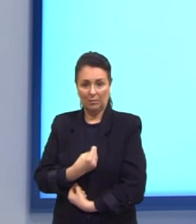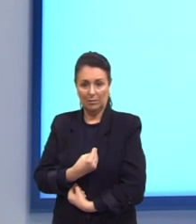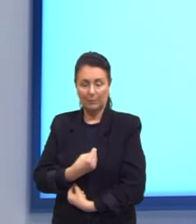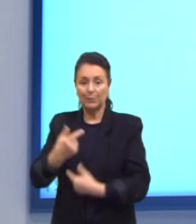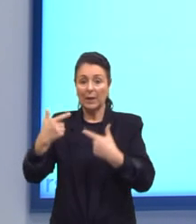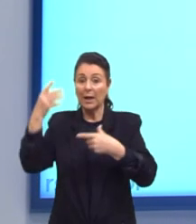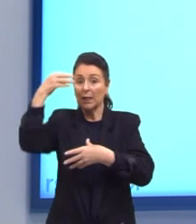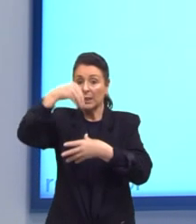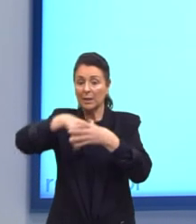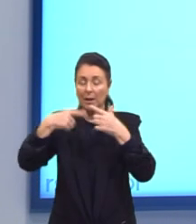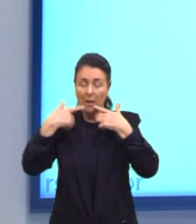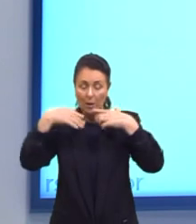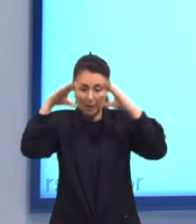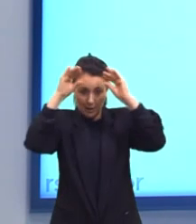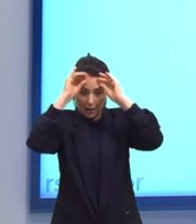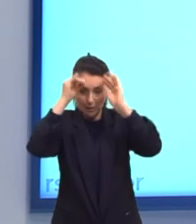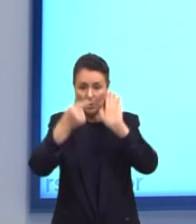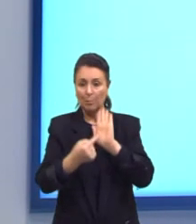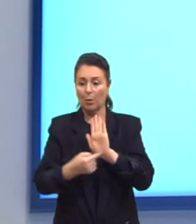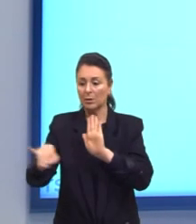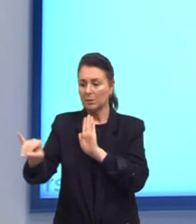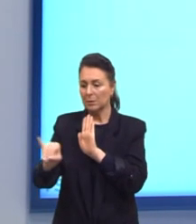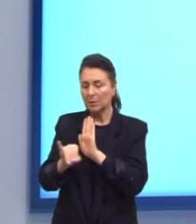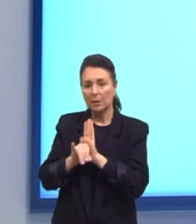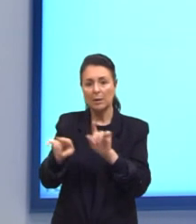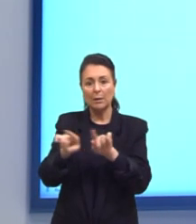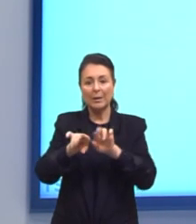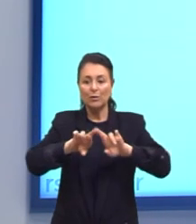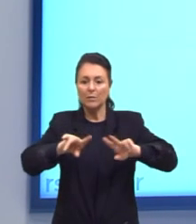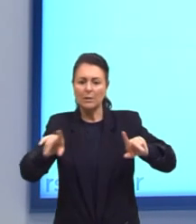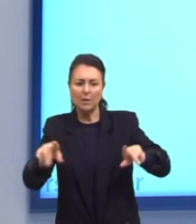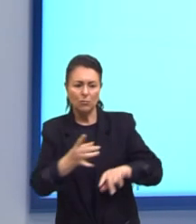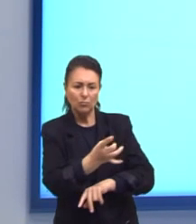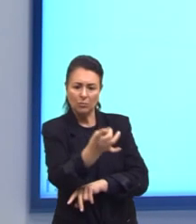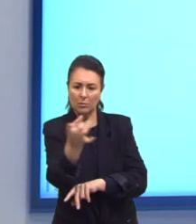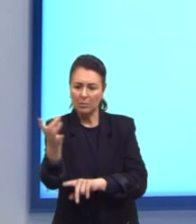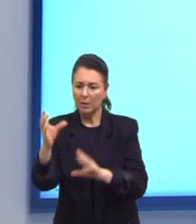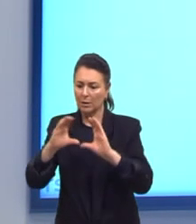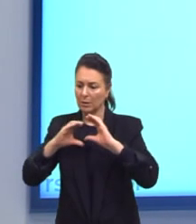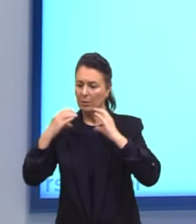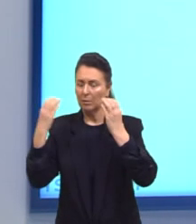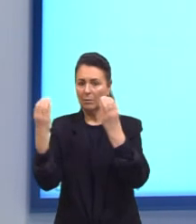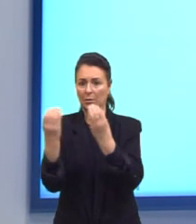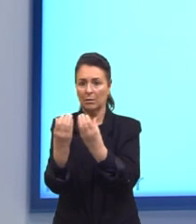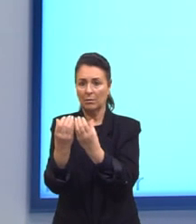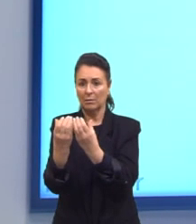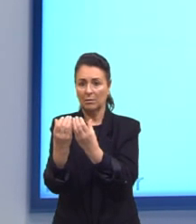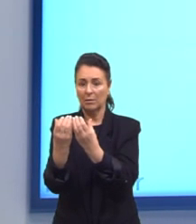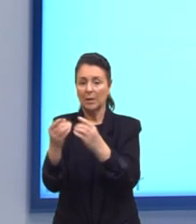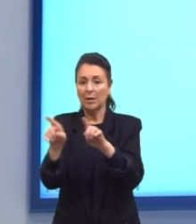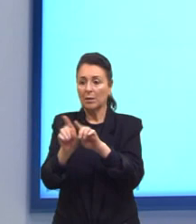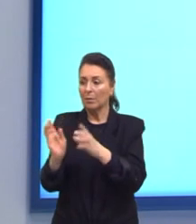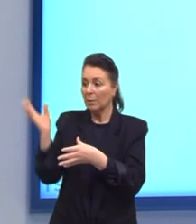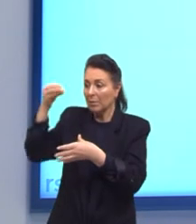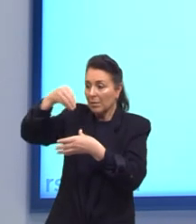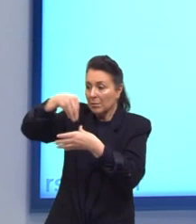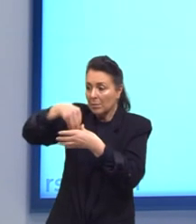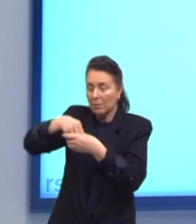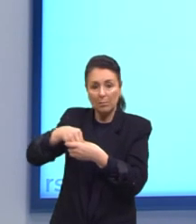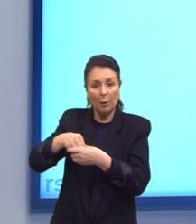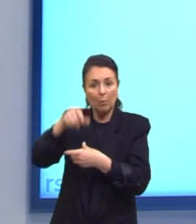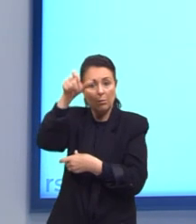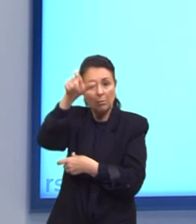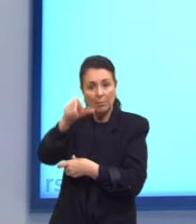refletem A identificação e a diferenciação De cada comunidade E também a inserção do indivíduo Em